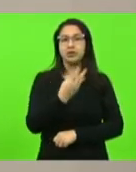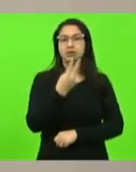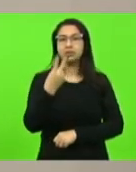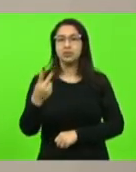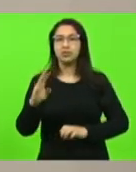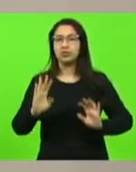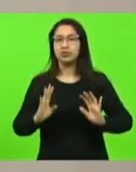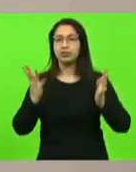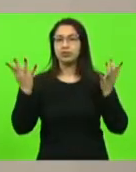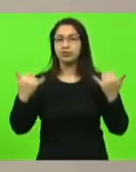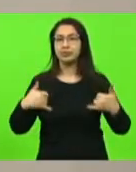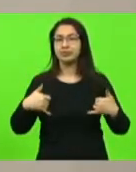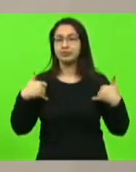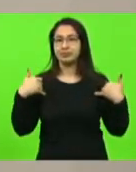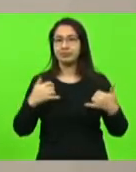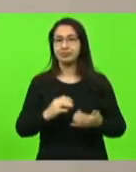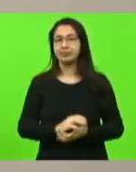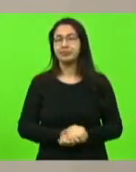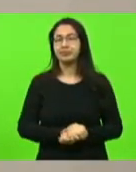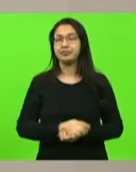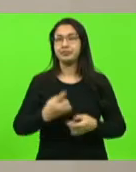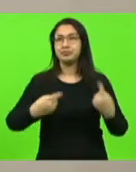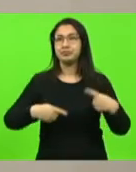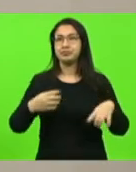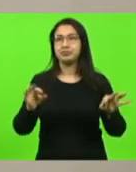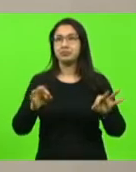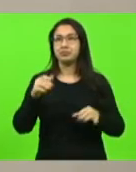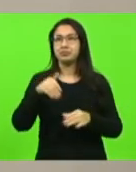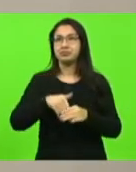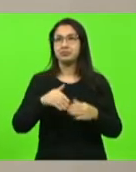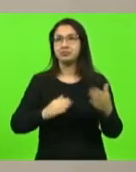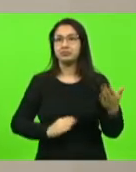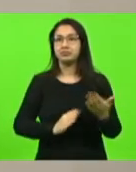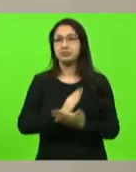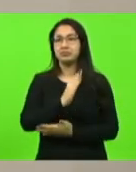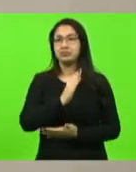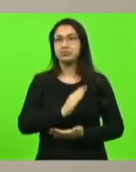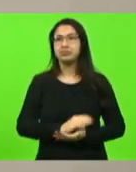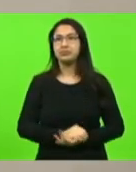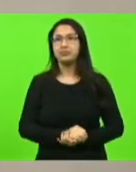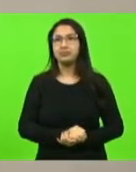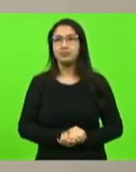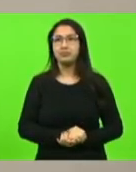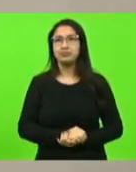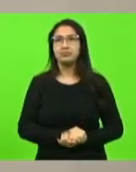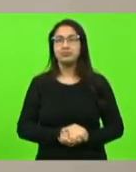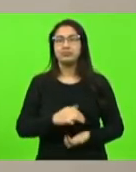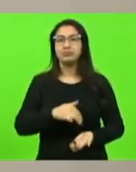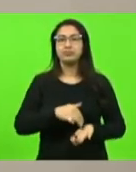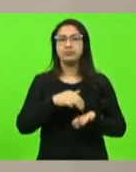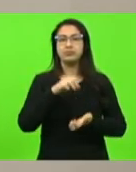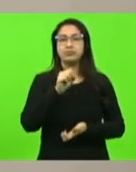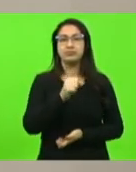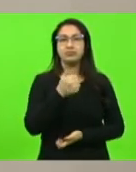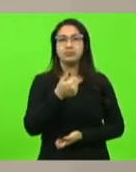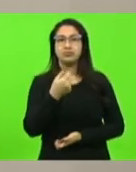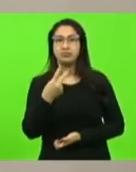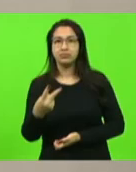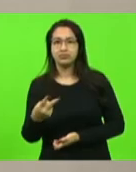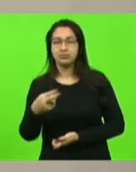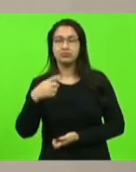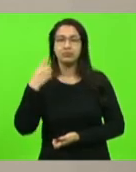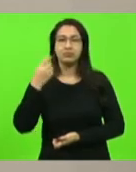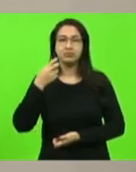discussão. Não havendo quem queira discutir, em votação. Aprovado. Moção 812, deputado Floriano,